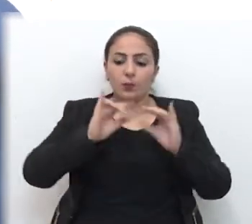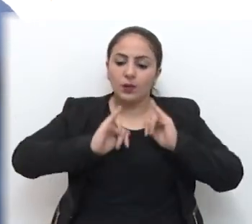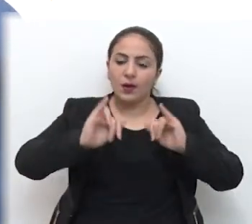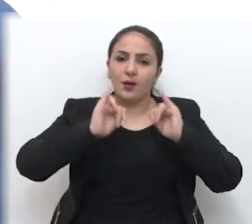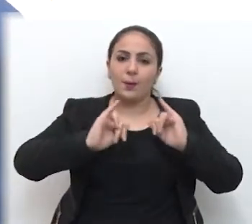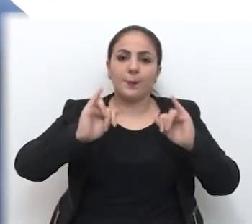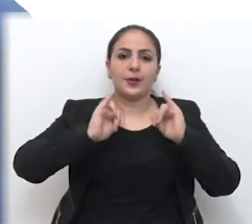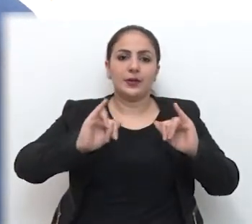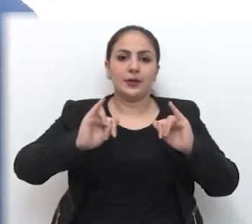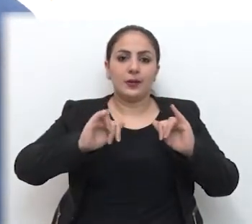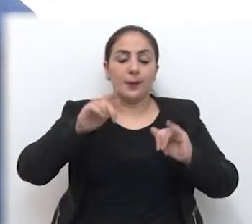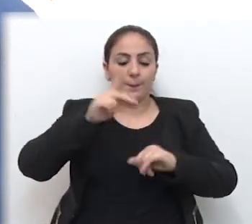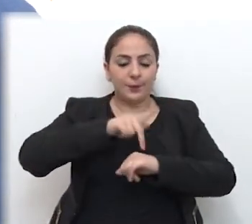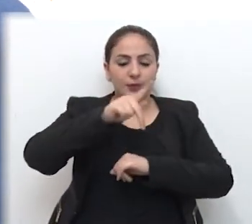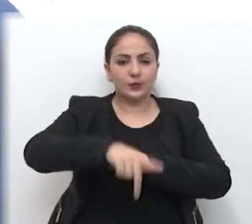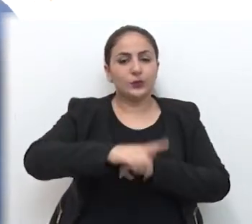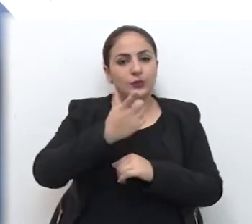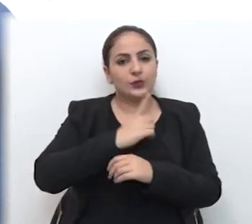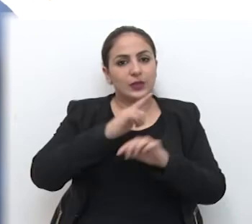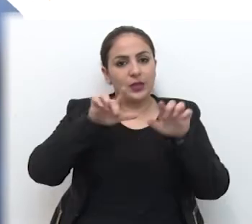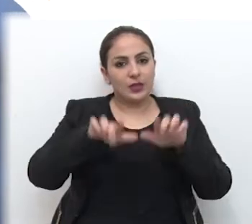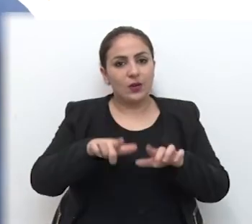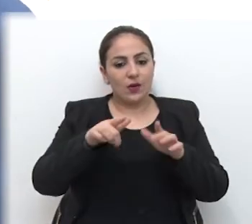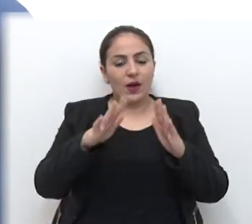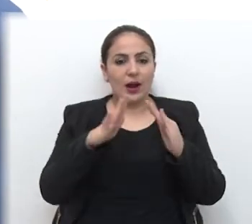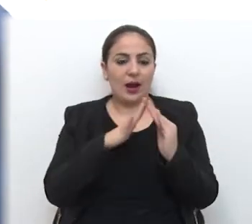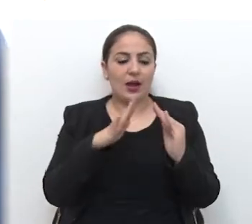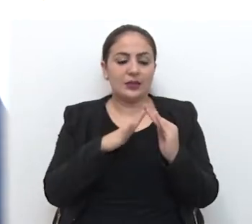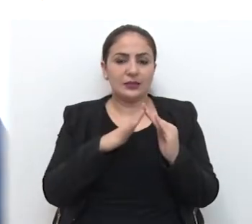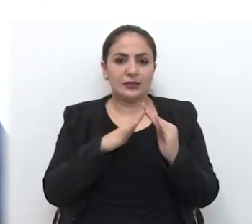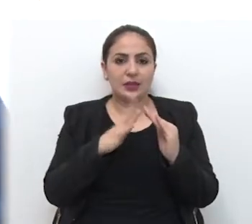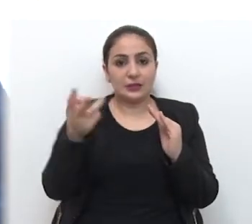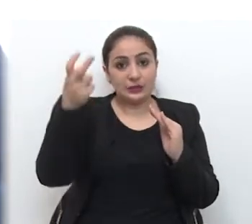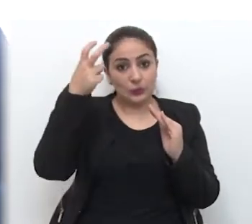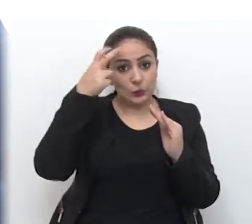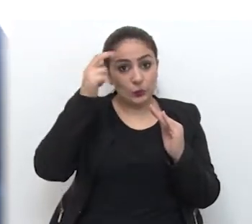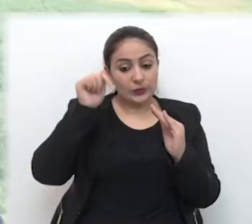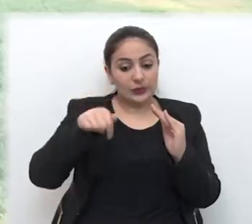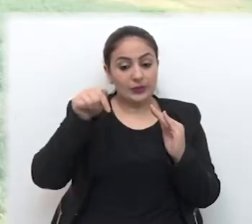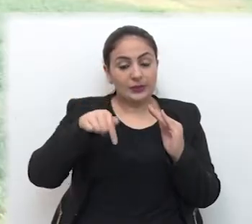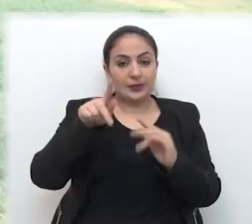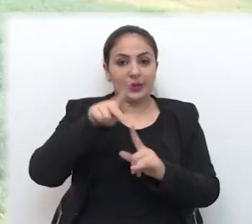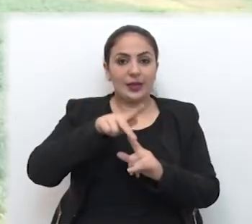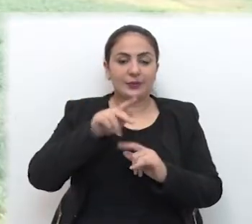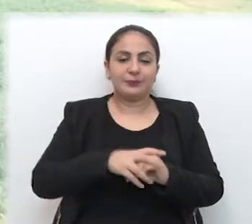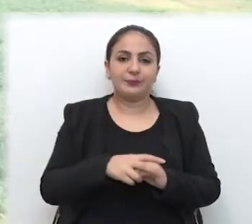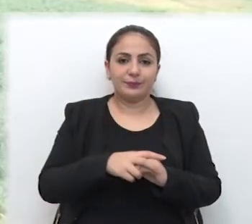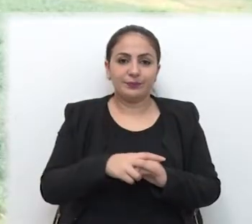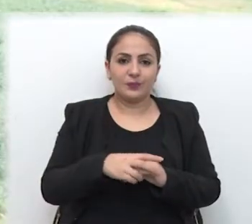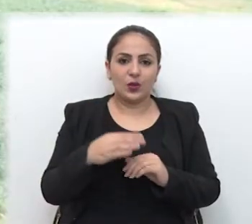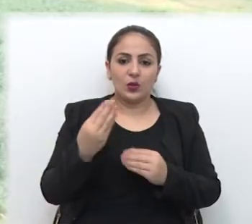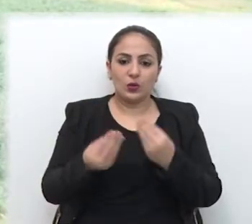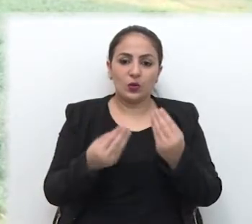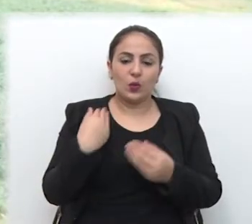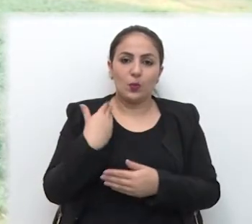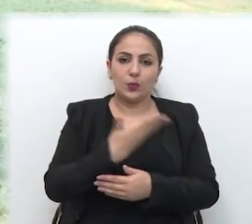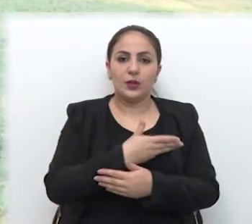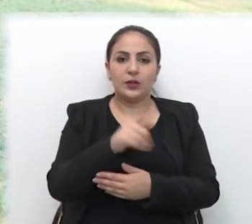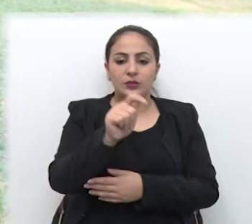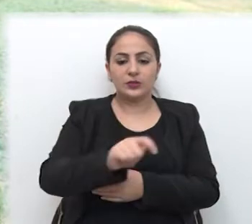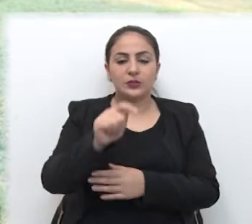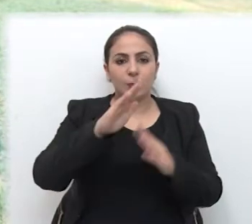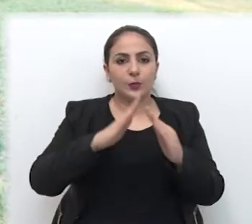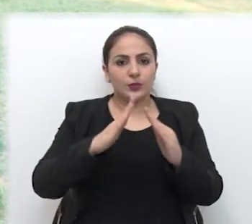para que Passo Fundo tenha a sua casa de cultura aqui no Parque da Gare. Nós, como associação dos moradores, a gente sempre